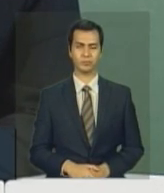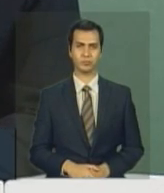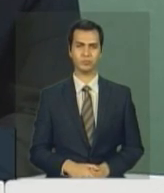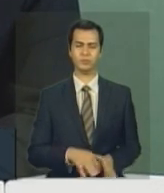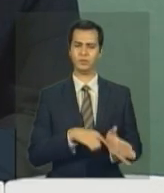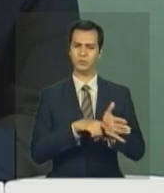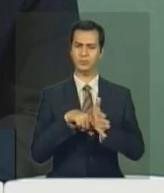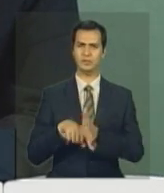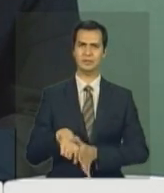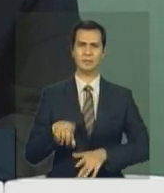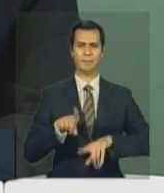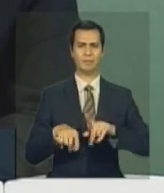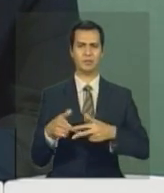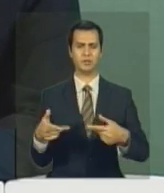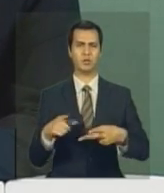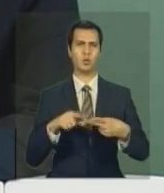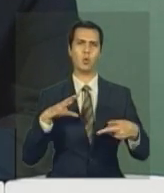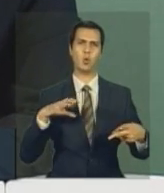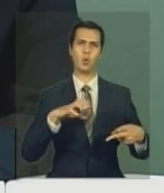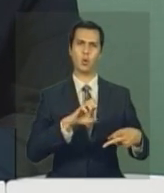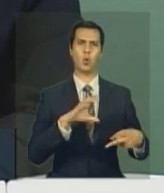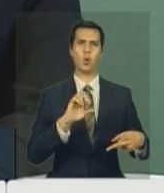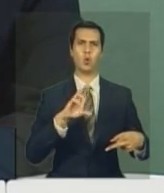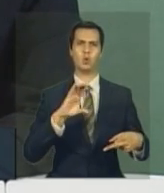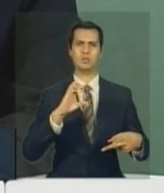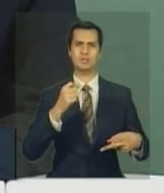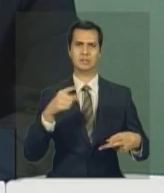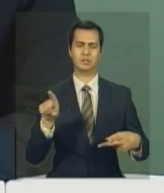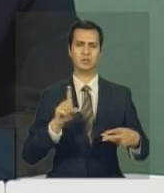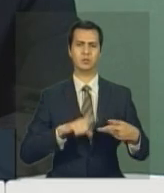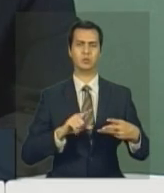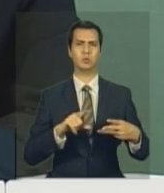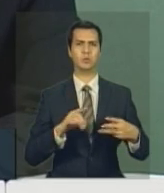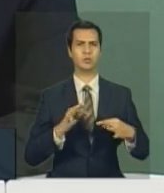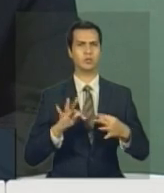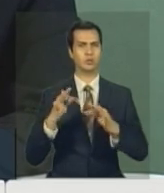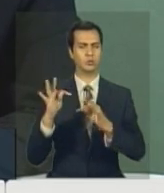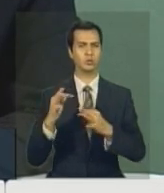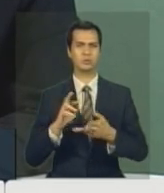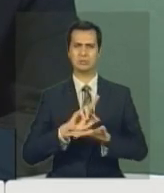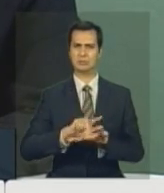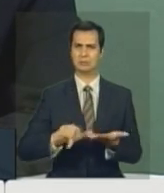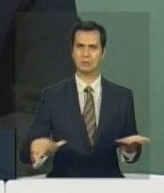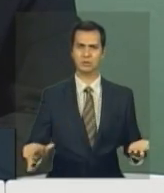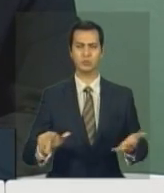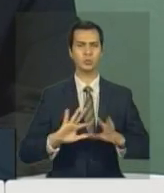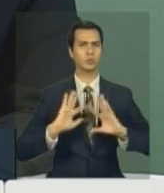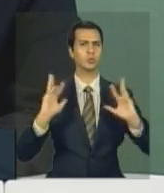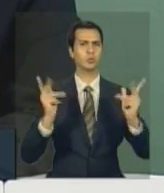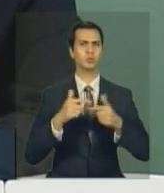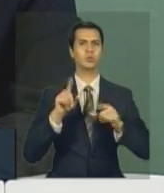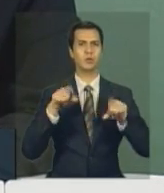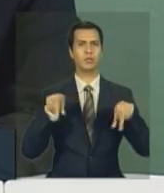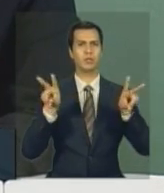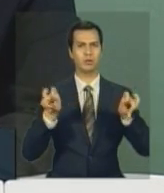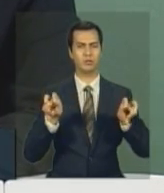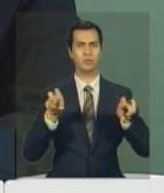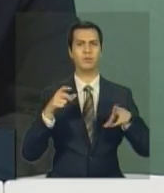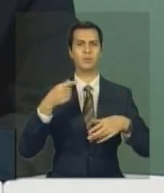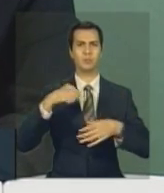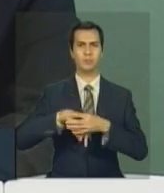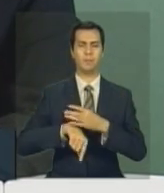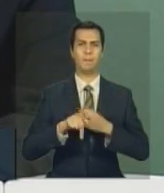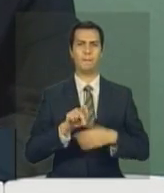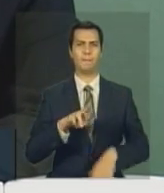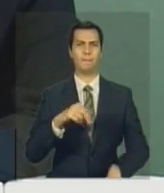Pesquisa de materiais, corrosão, nanotecnologia, enfim, tudo que diz respeito ao projeto do pré-sal, o desafio do pré-sal, que é um grande desafio